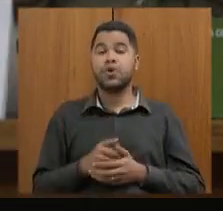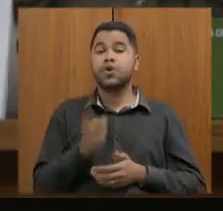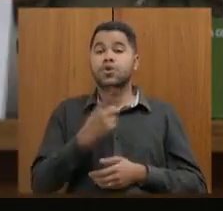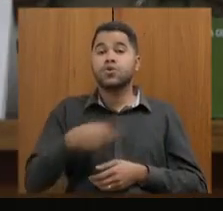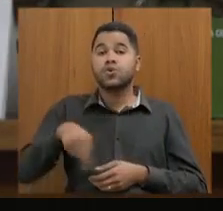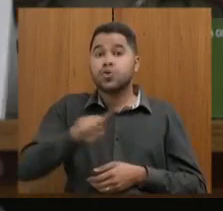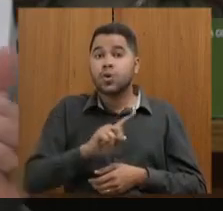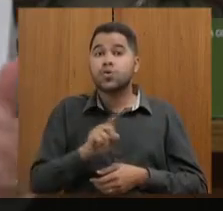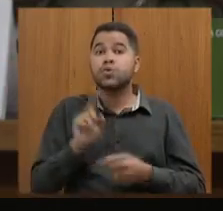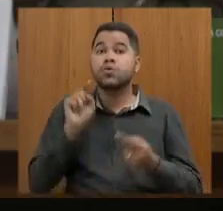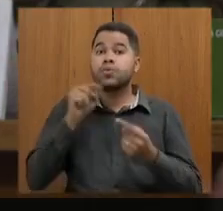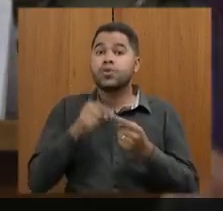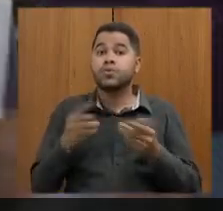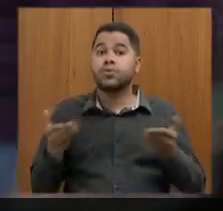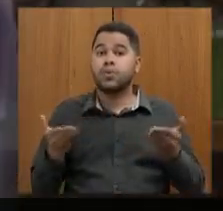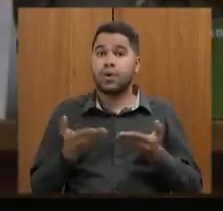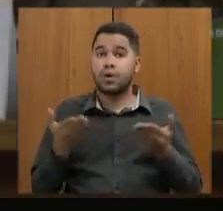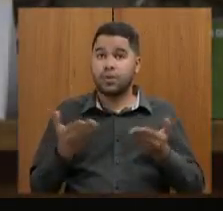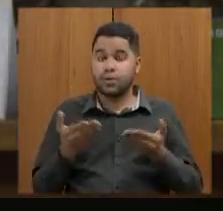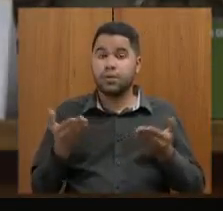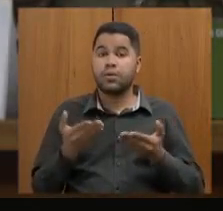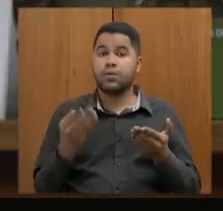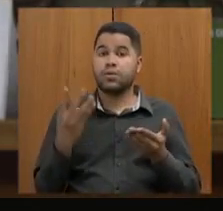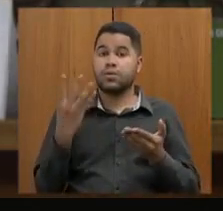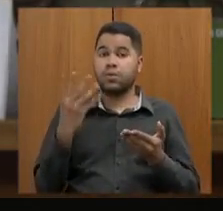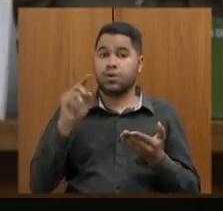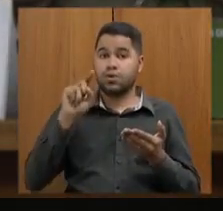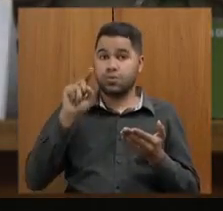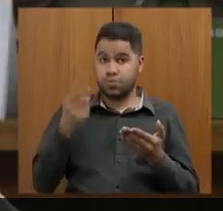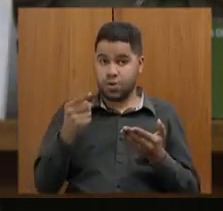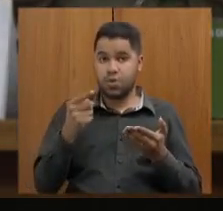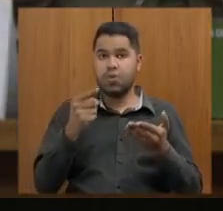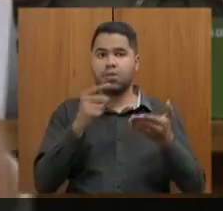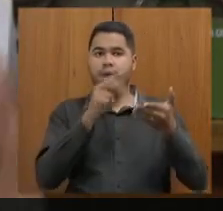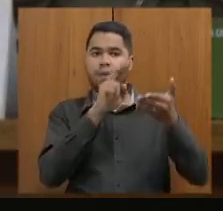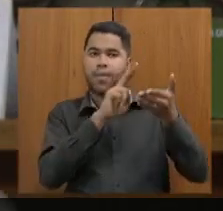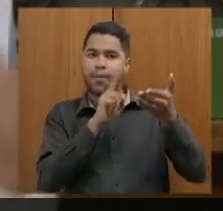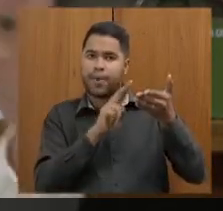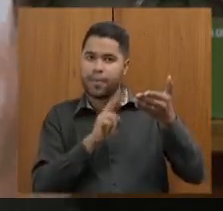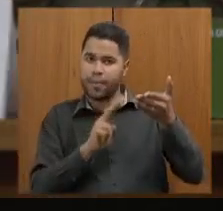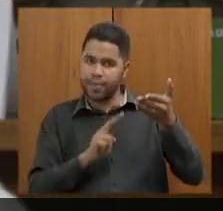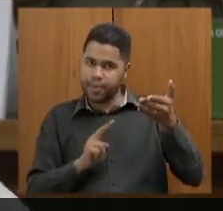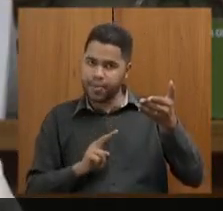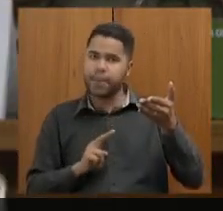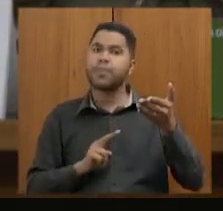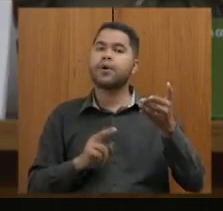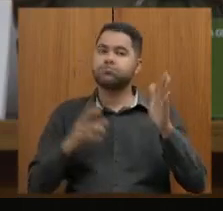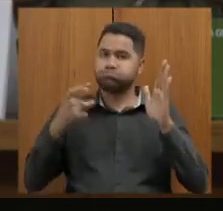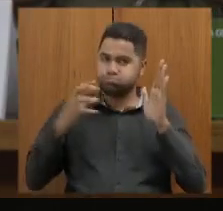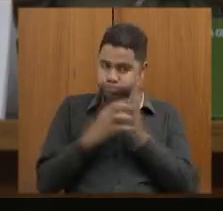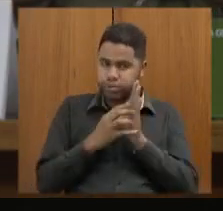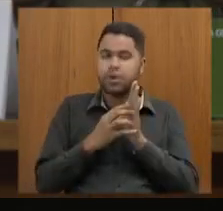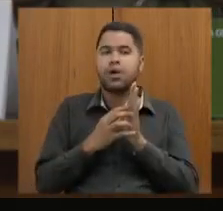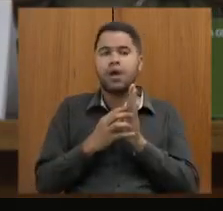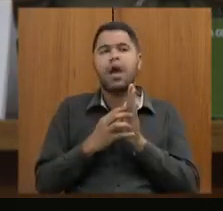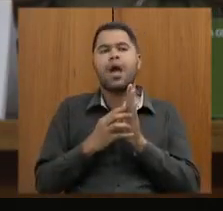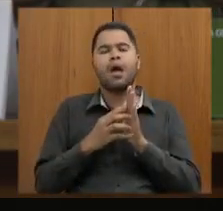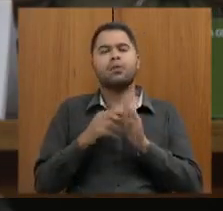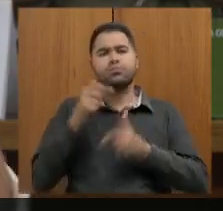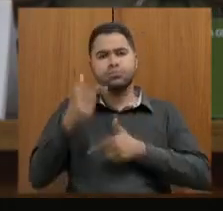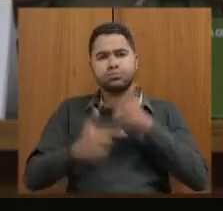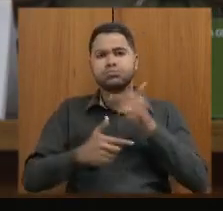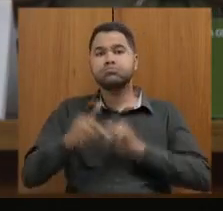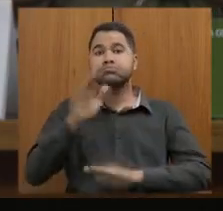objetivo agora é, a partir dessas 4 mil nomeações, considerando os excedentes, um trabalho muito cuidadoso que a gente fez,